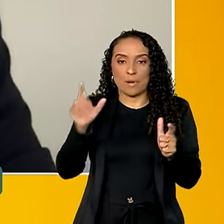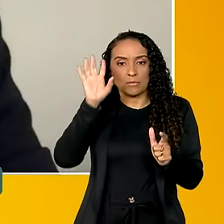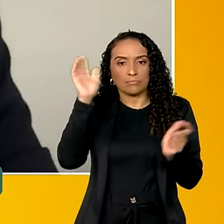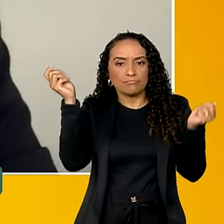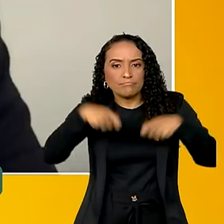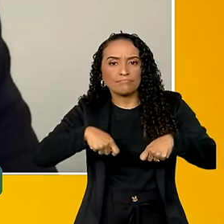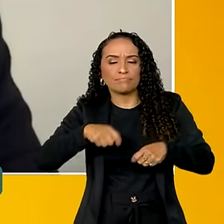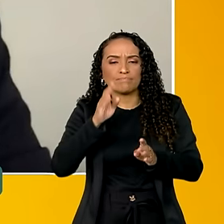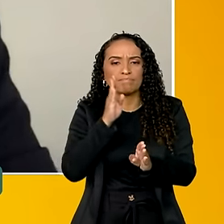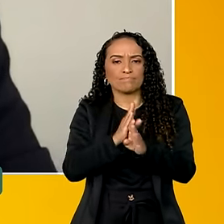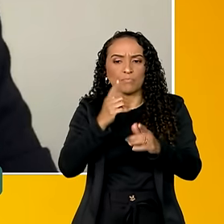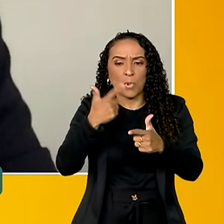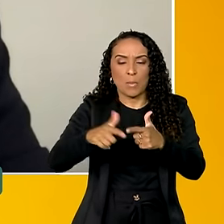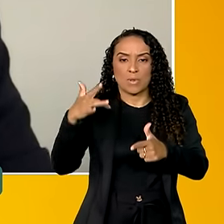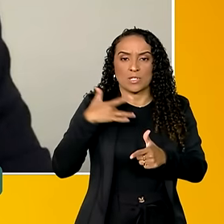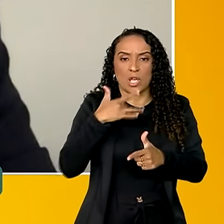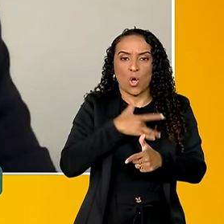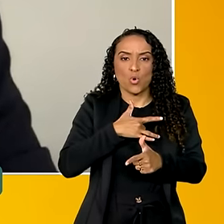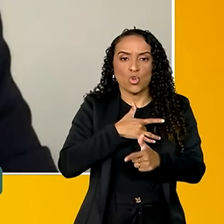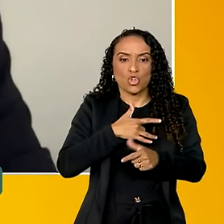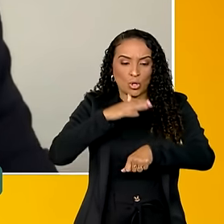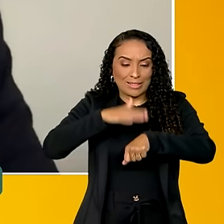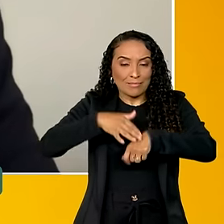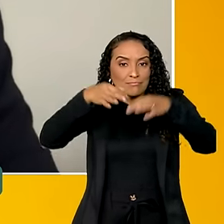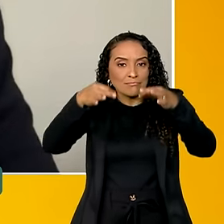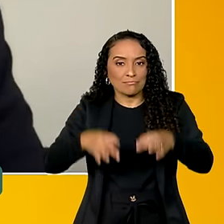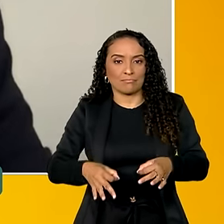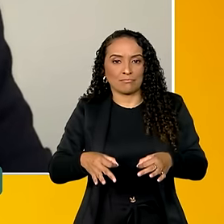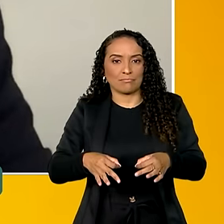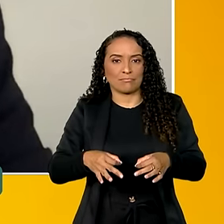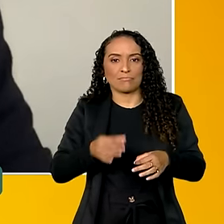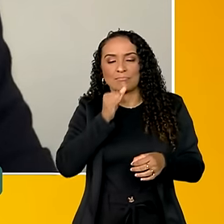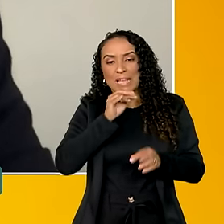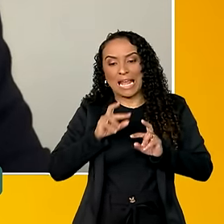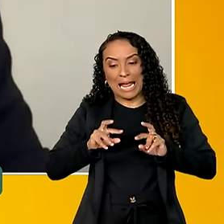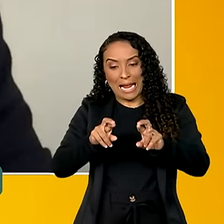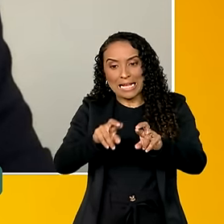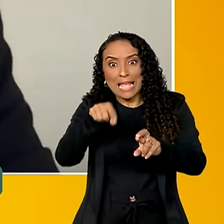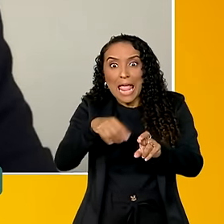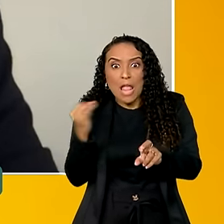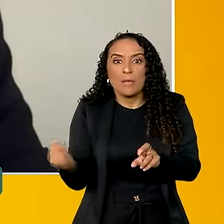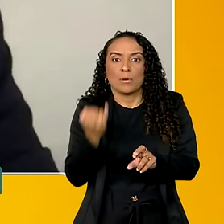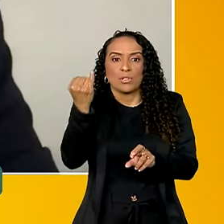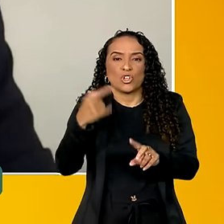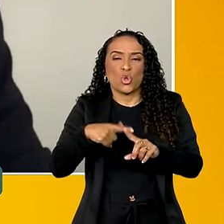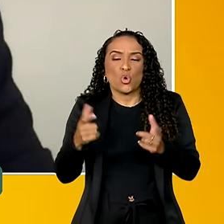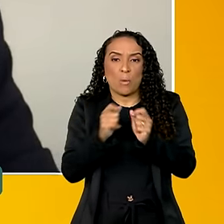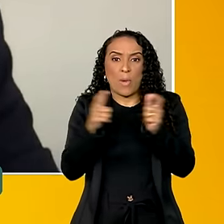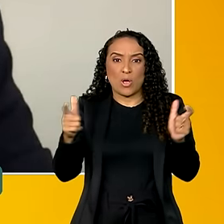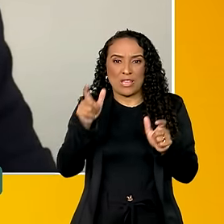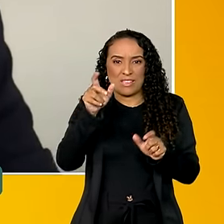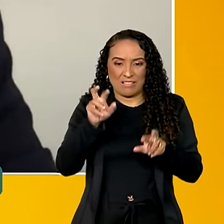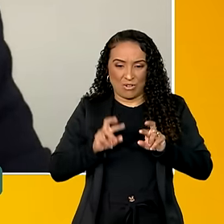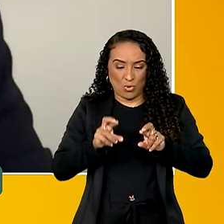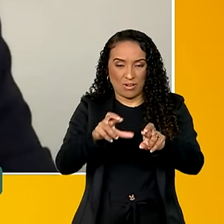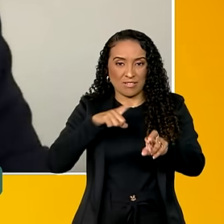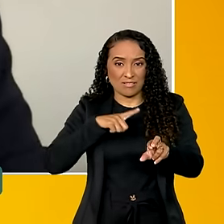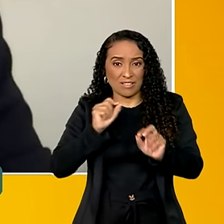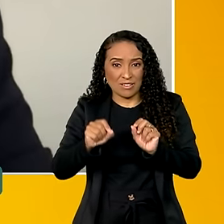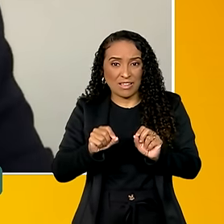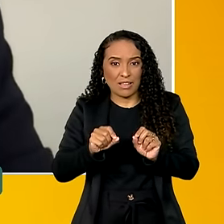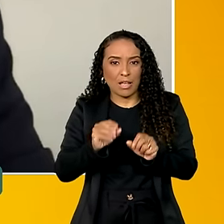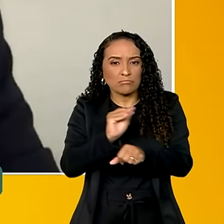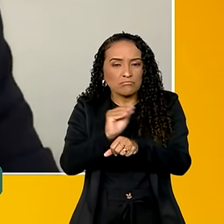diagnosticar os problemas de saúde no tempo certo. Para câncer isso é muito importante. Hoje, grande parte dos cânceres que são